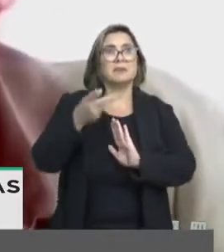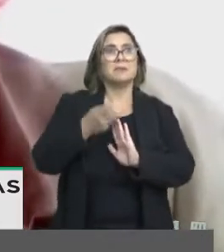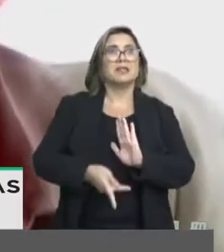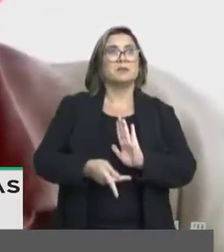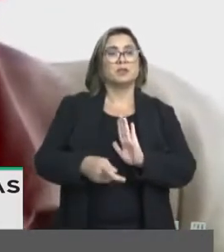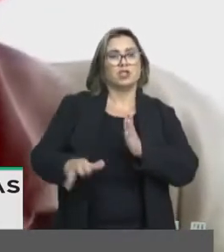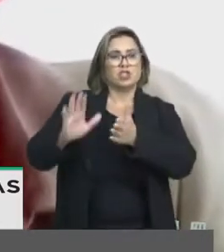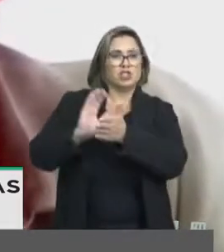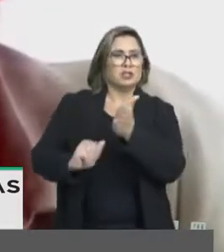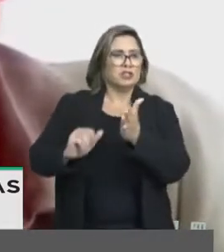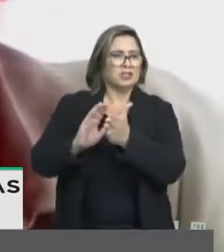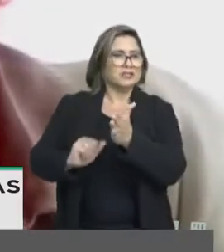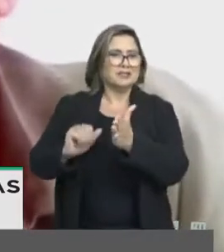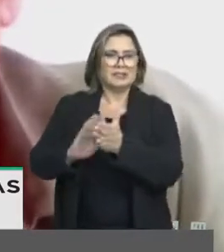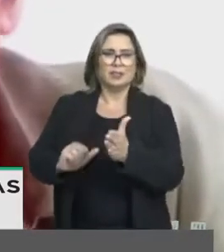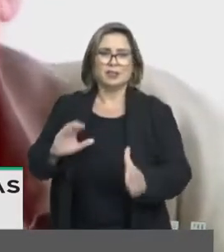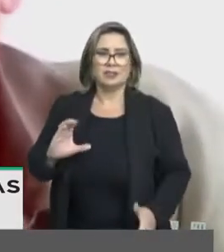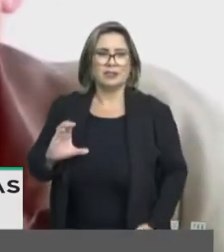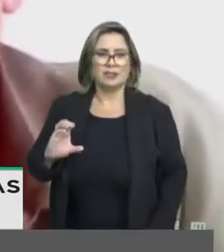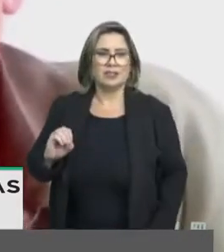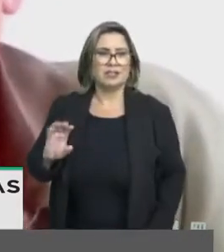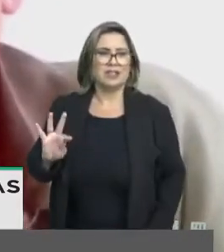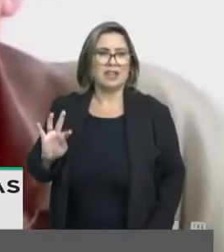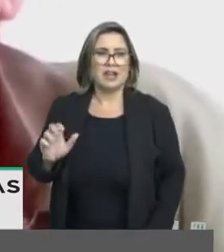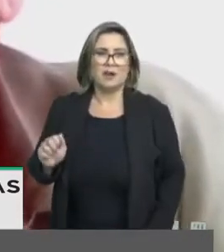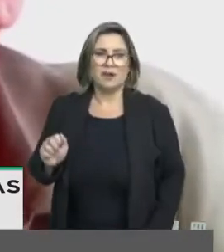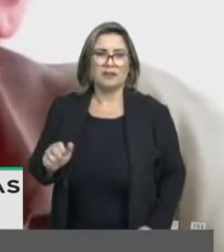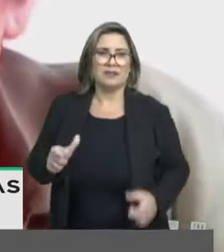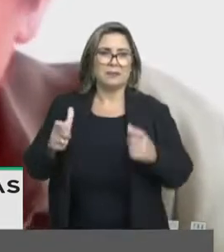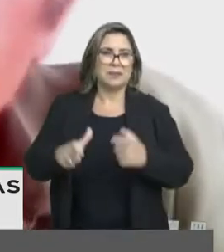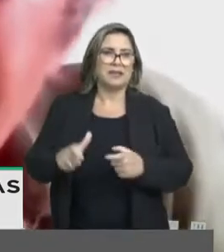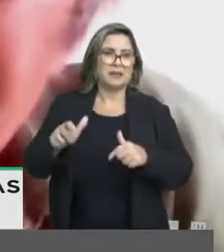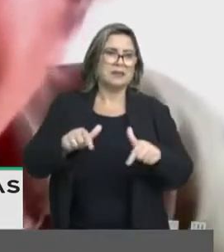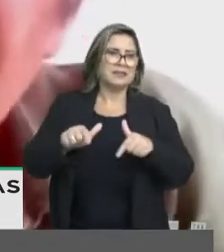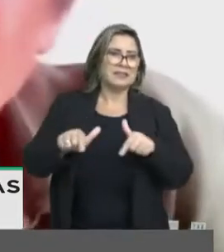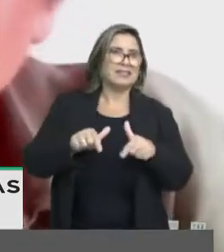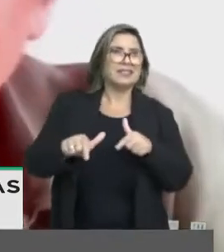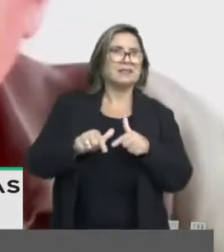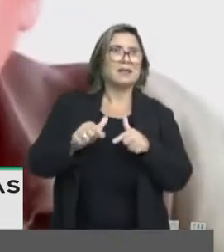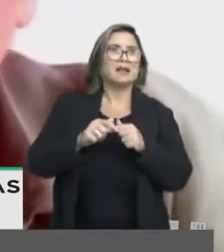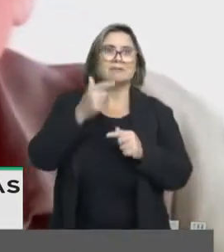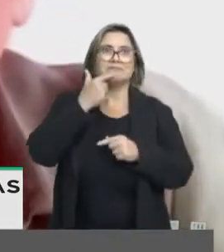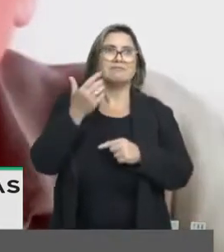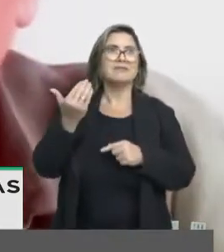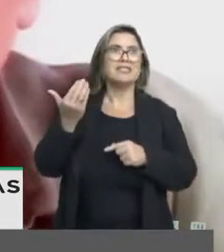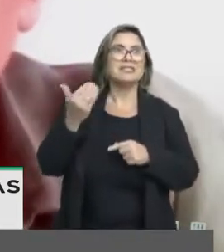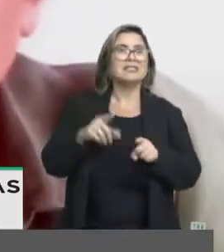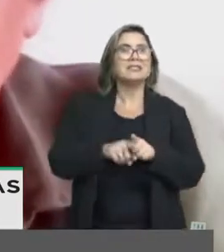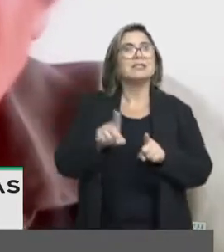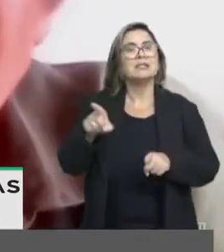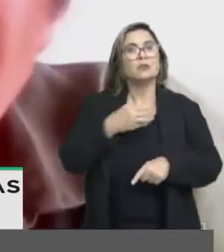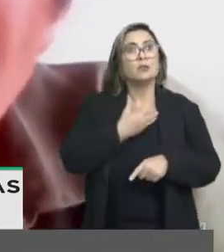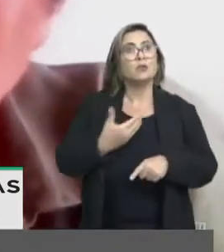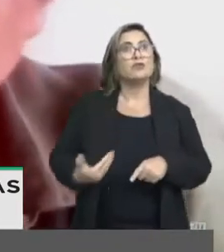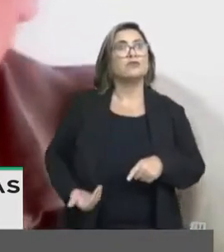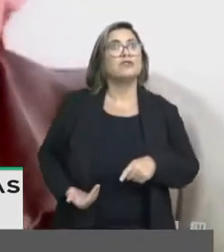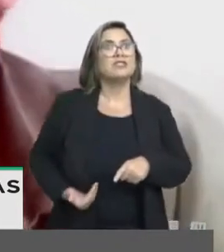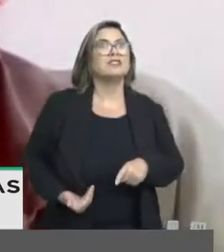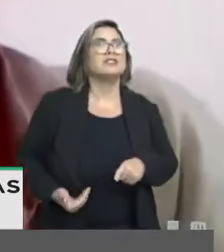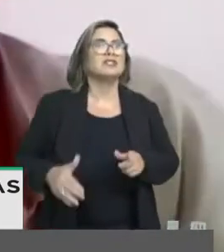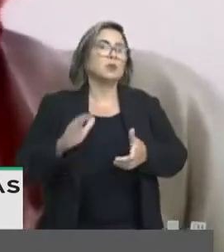elimina as cotas do local de trabalho. Então, tivemos também recentemente uma intenção do governo de